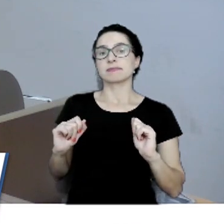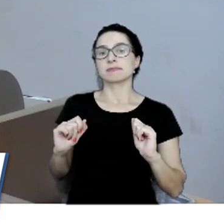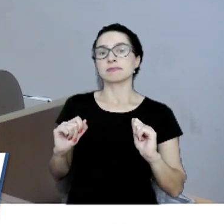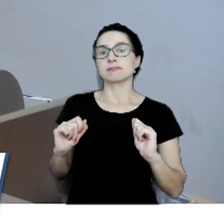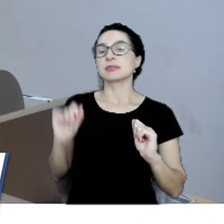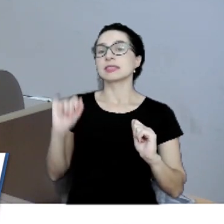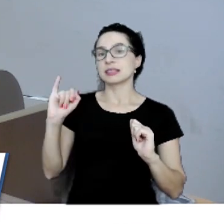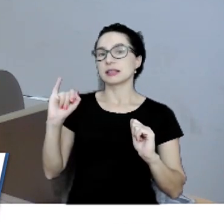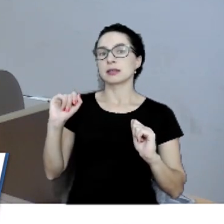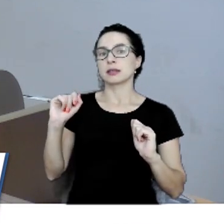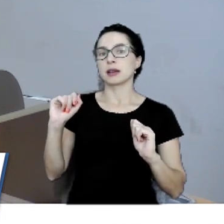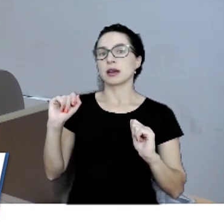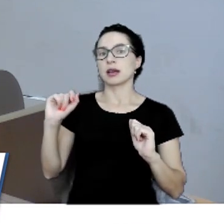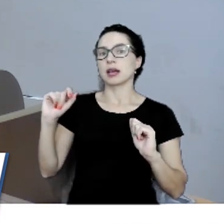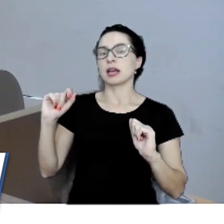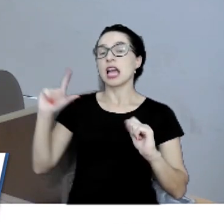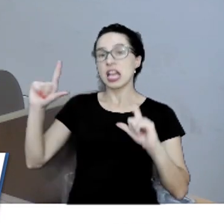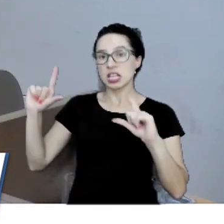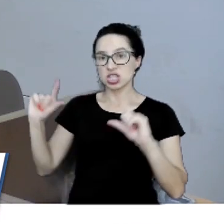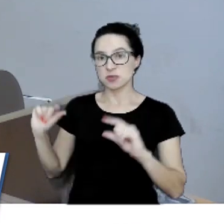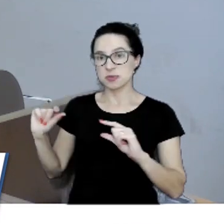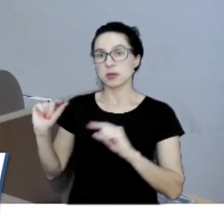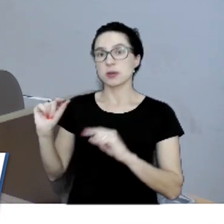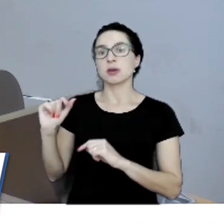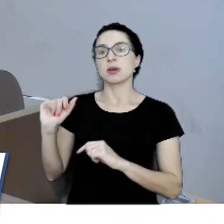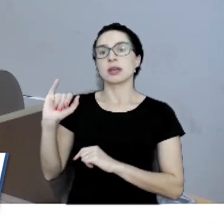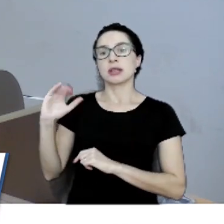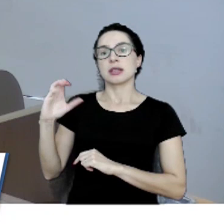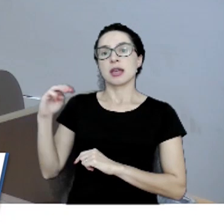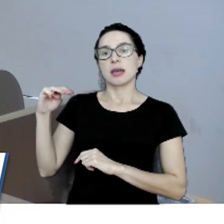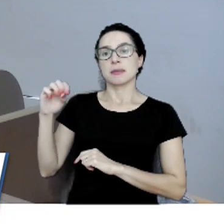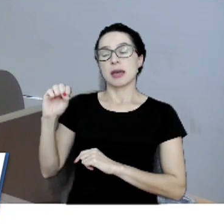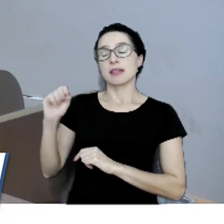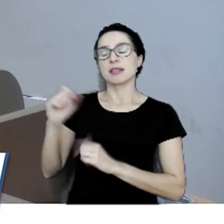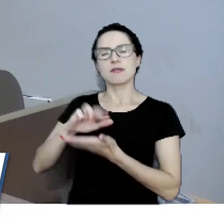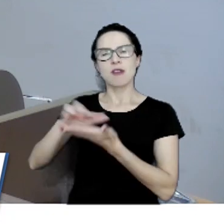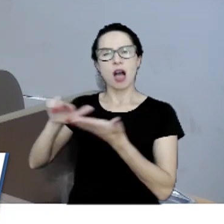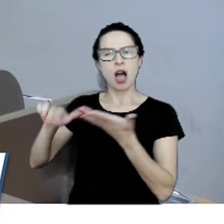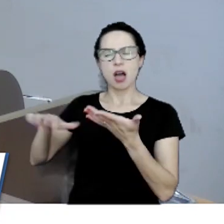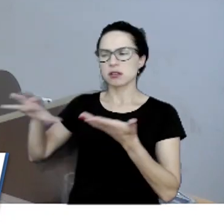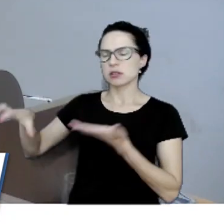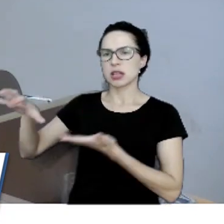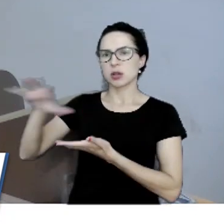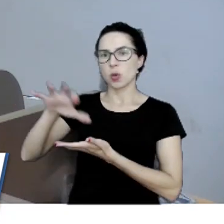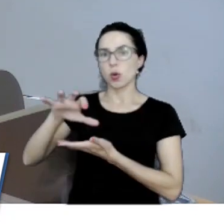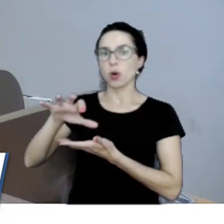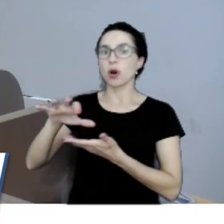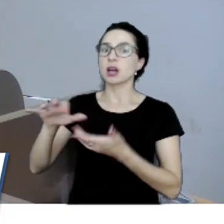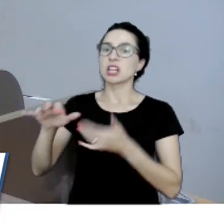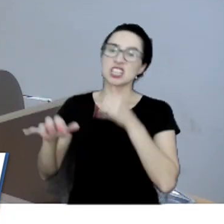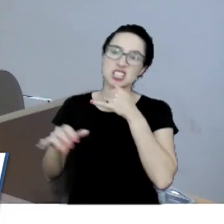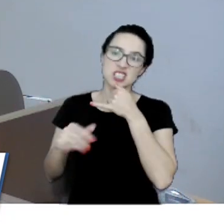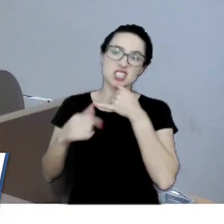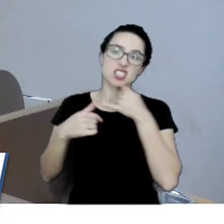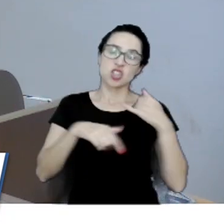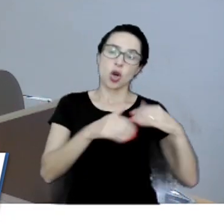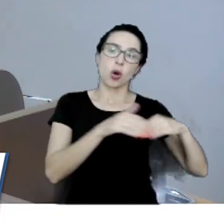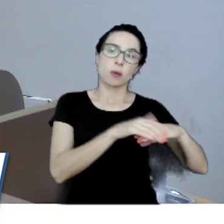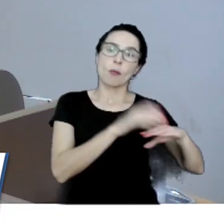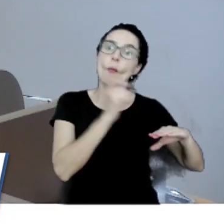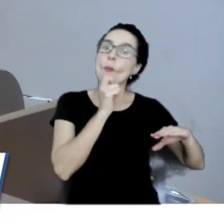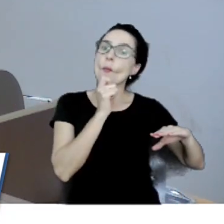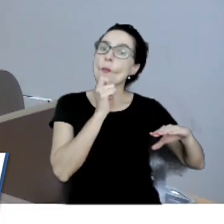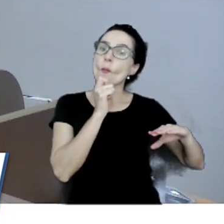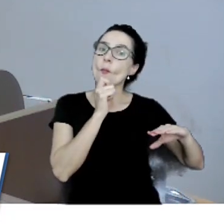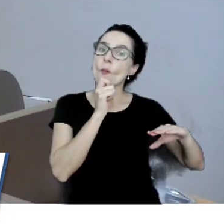reduziu a carga tributária de vários setores. Infelizmente, o setor calçadista não está,